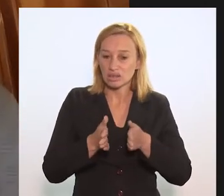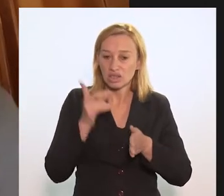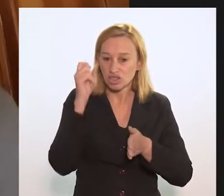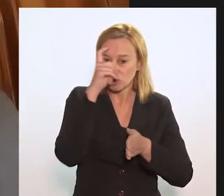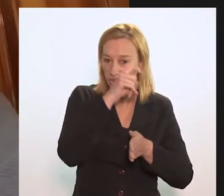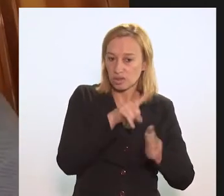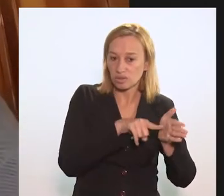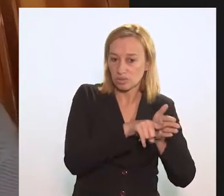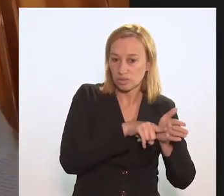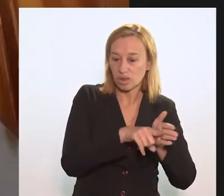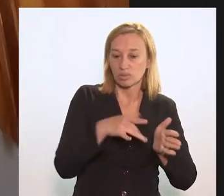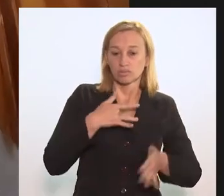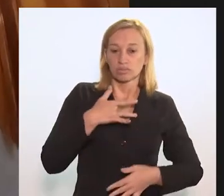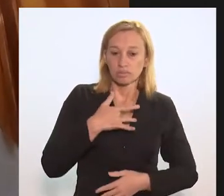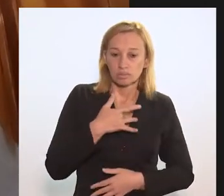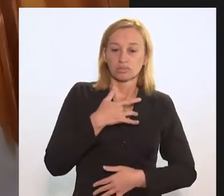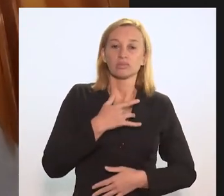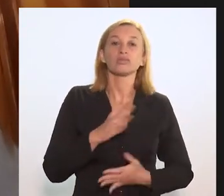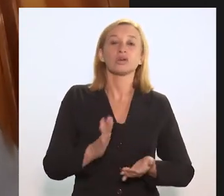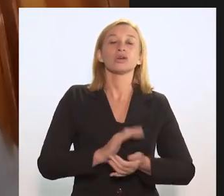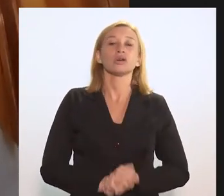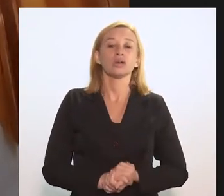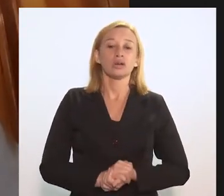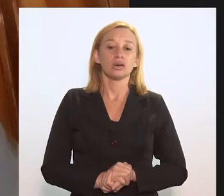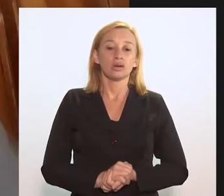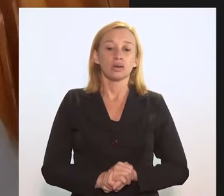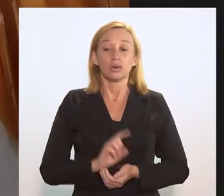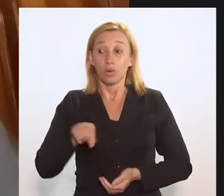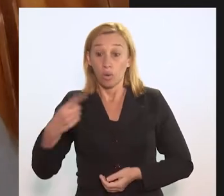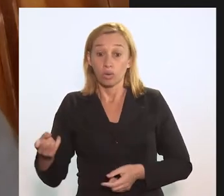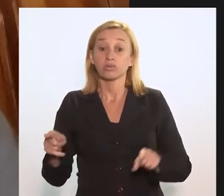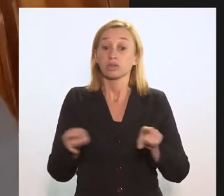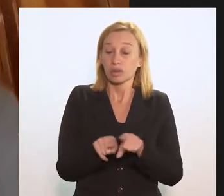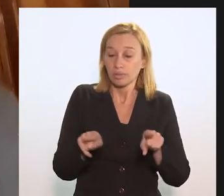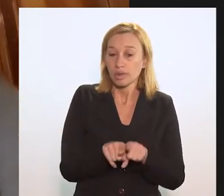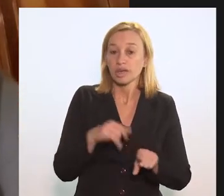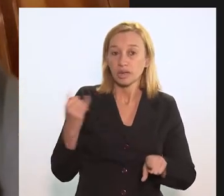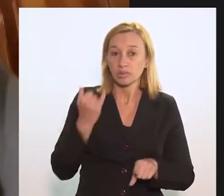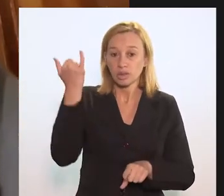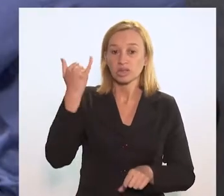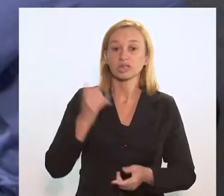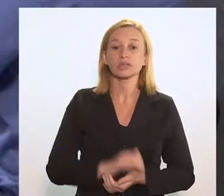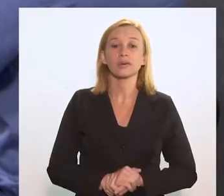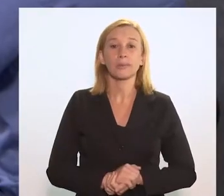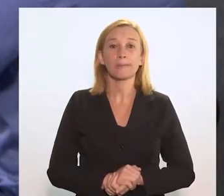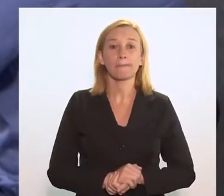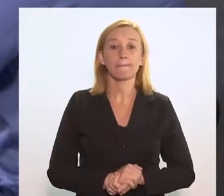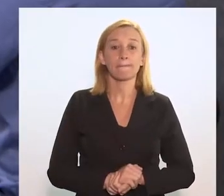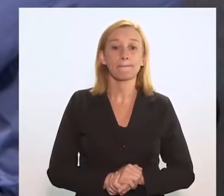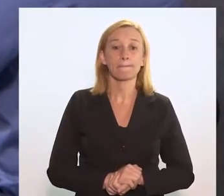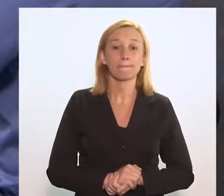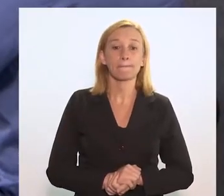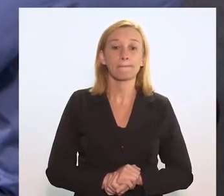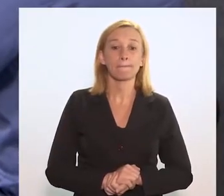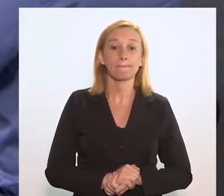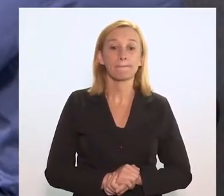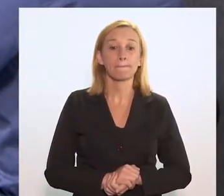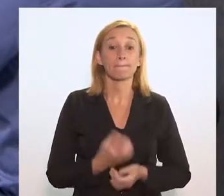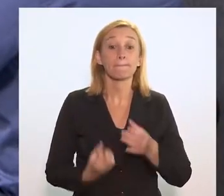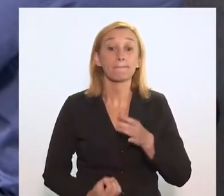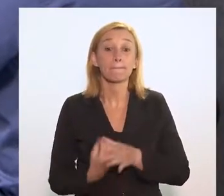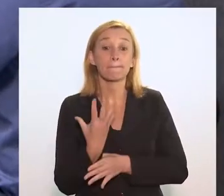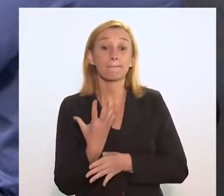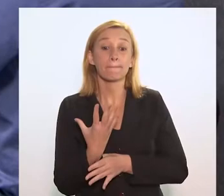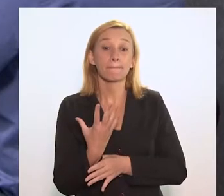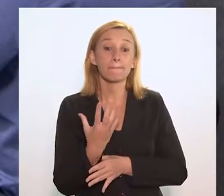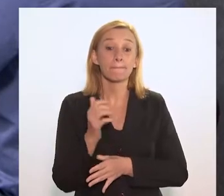o diagnóstico de tratamento da tuberculose. Então, um outro aspecto também que eu acho que é super importante é também a construção